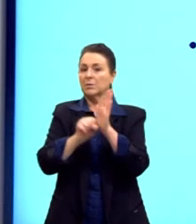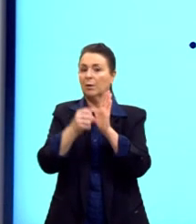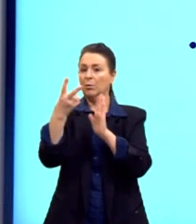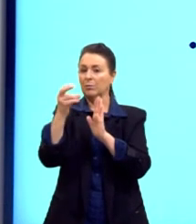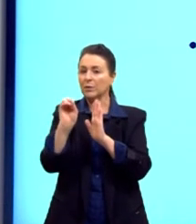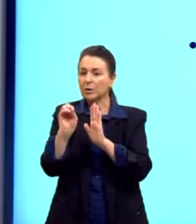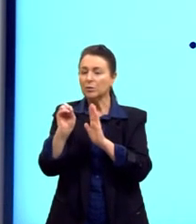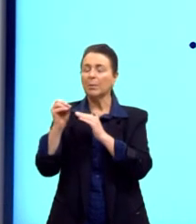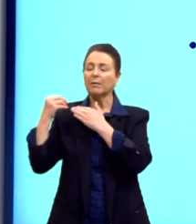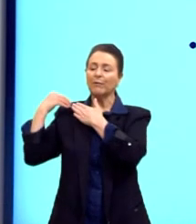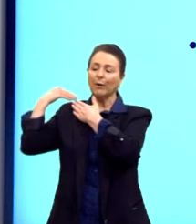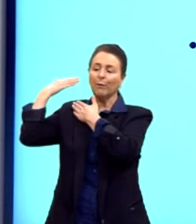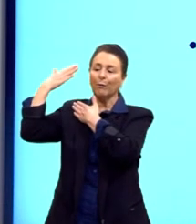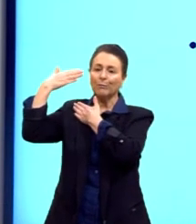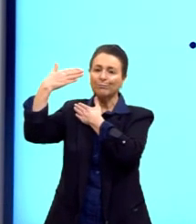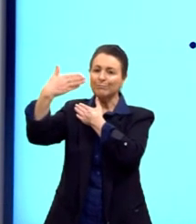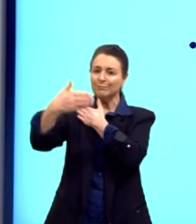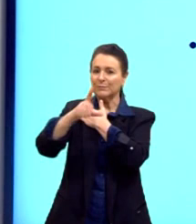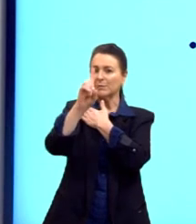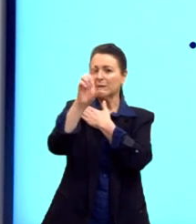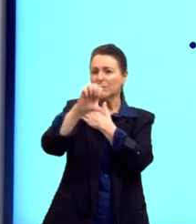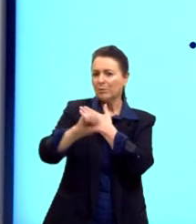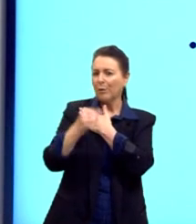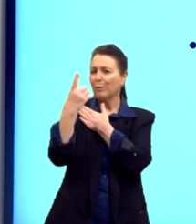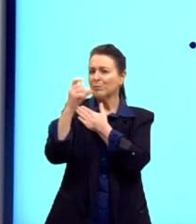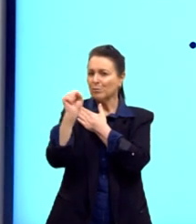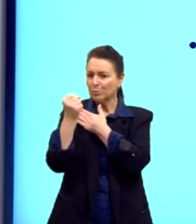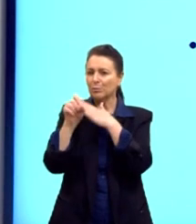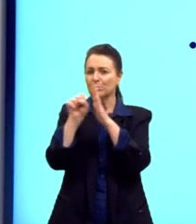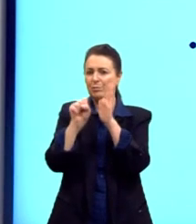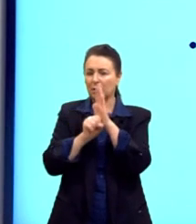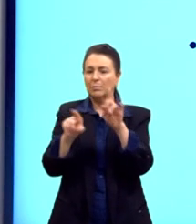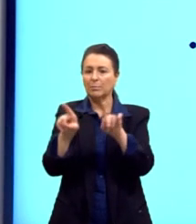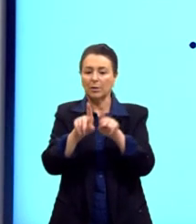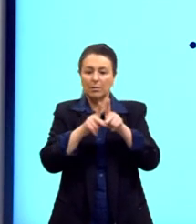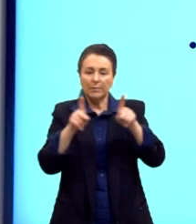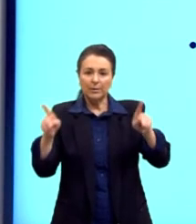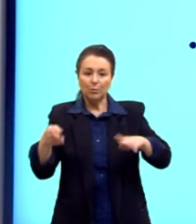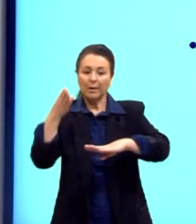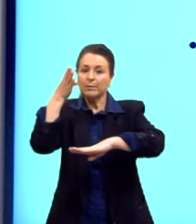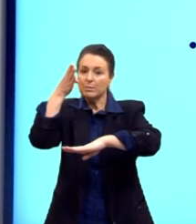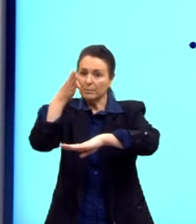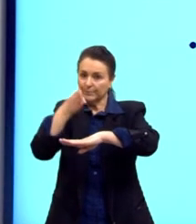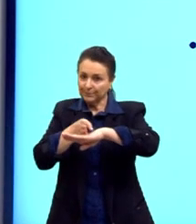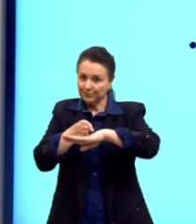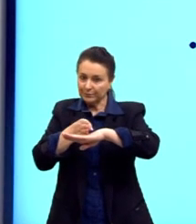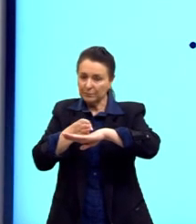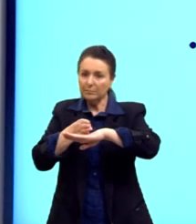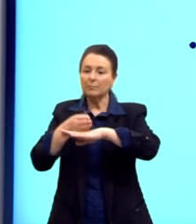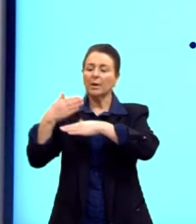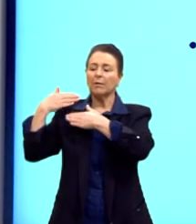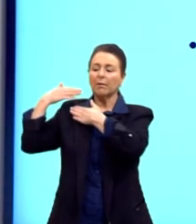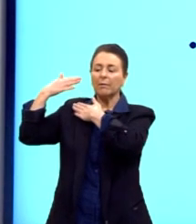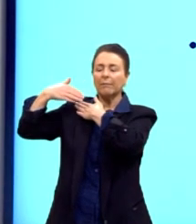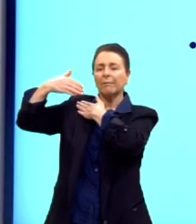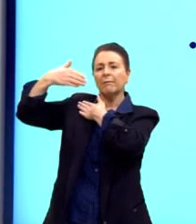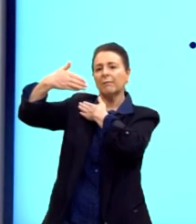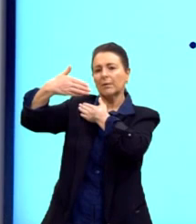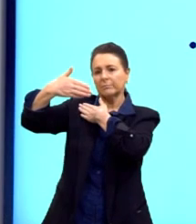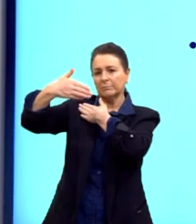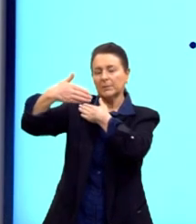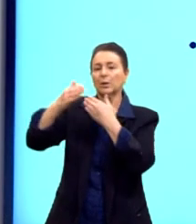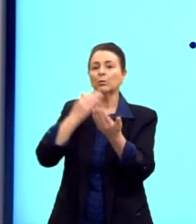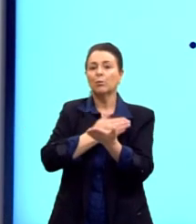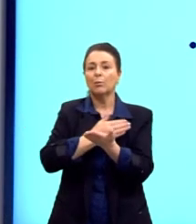do século XIX, do século XVIII, de todo o período da Idade Moderna, vem lá do século XV e XVI e do início do